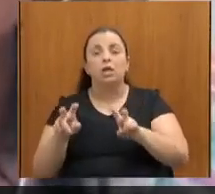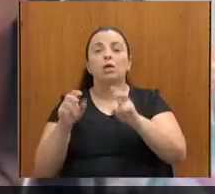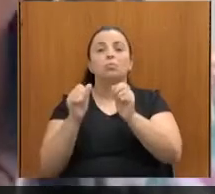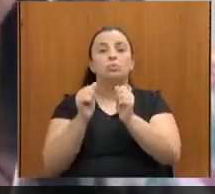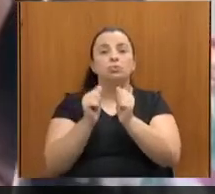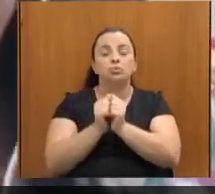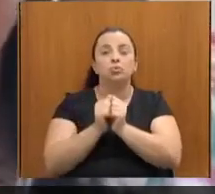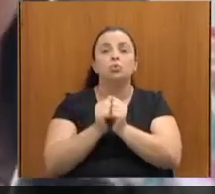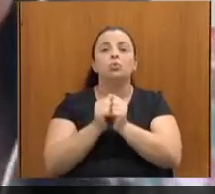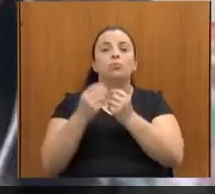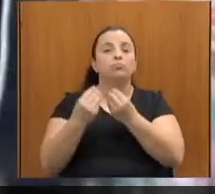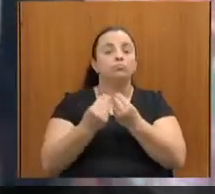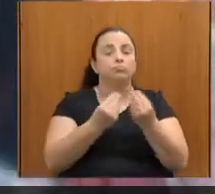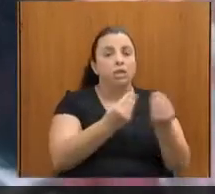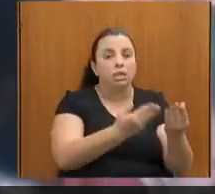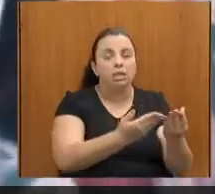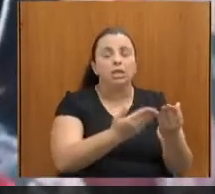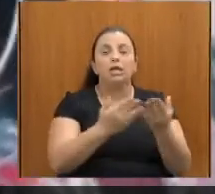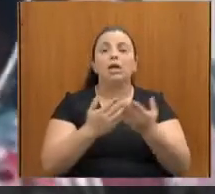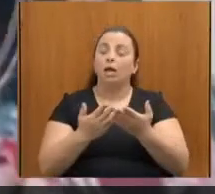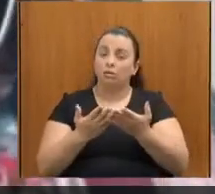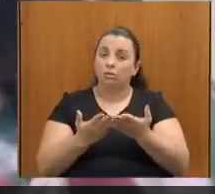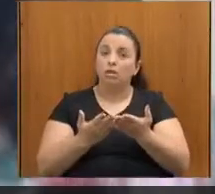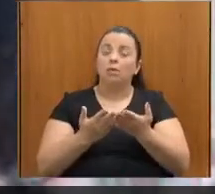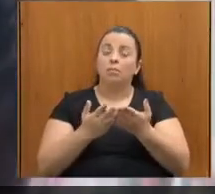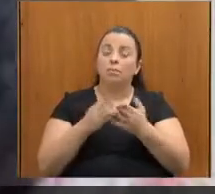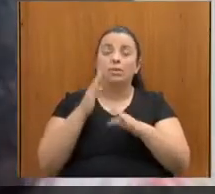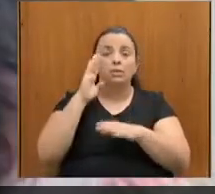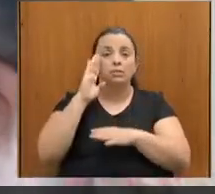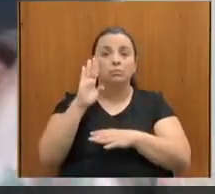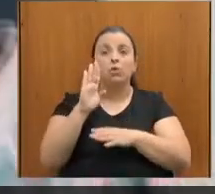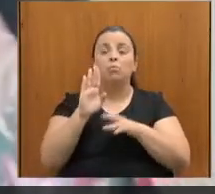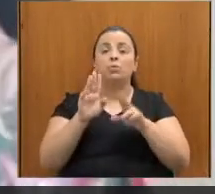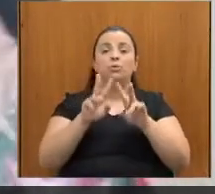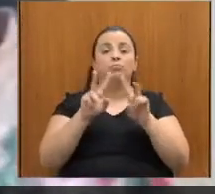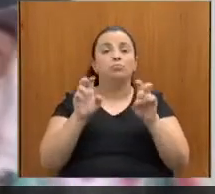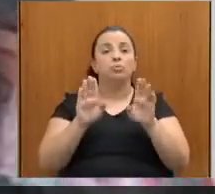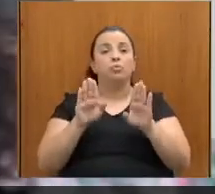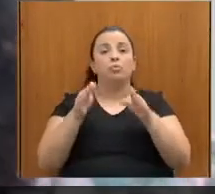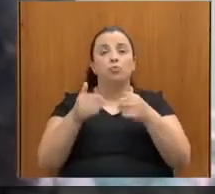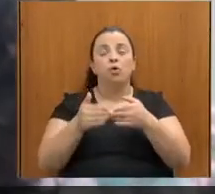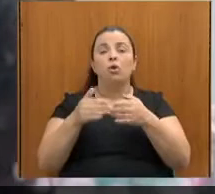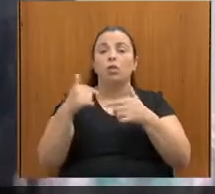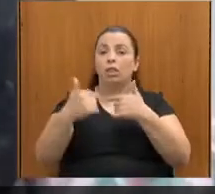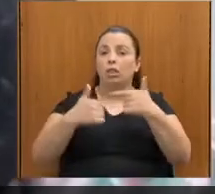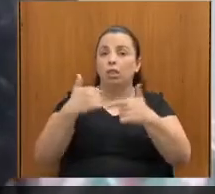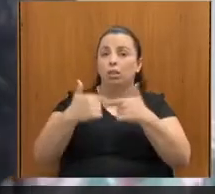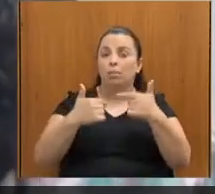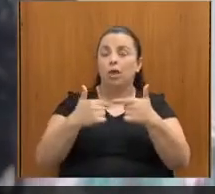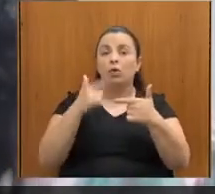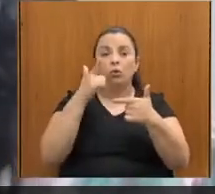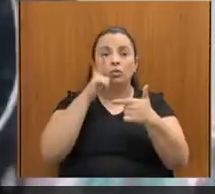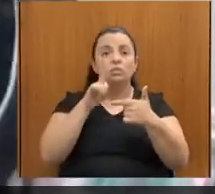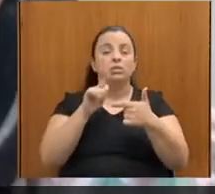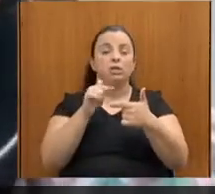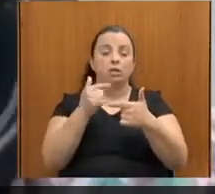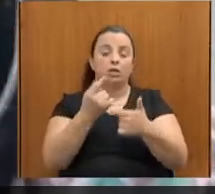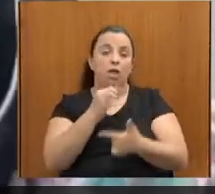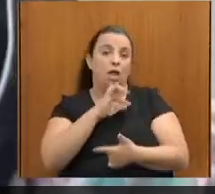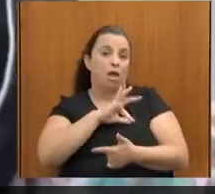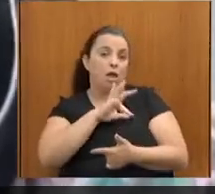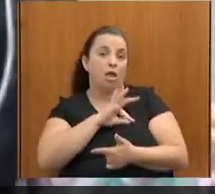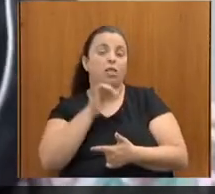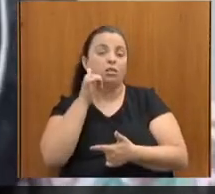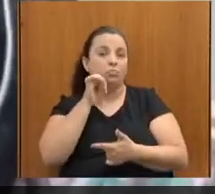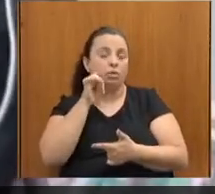especialmente das questões de empregabilidade, geração de trabalho e renda para as mulheres, que é, inclusive, a